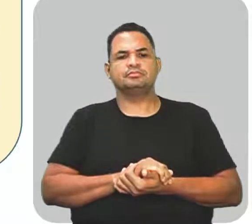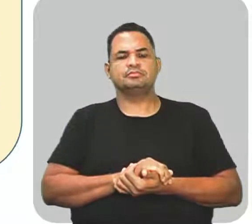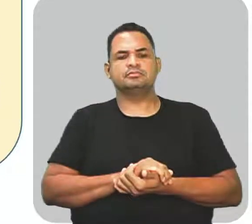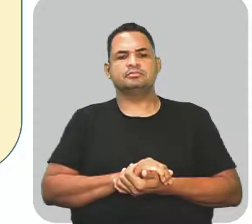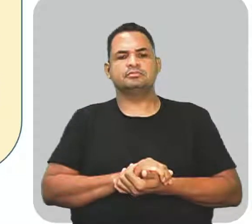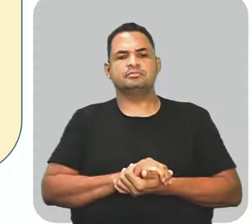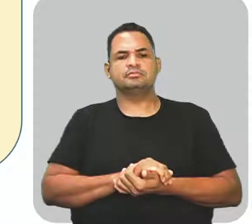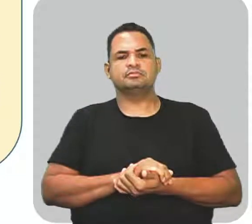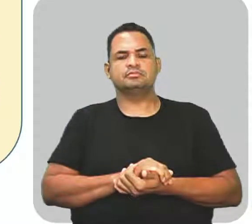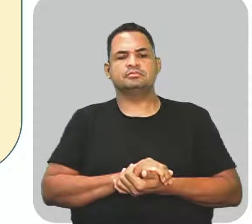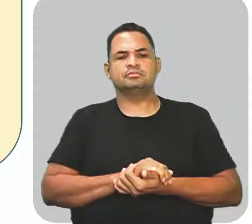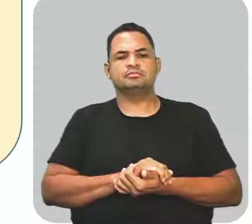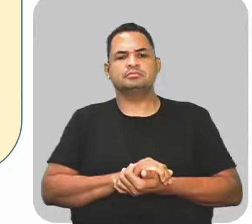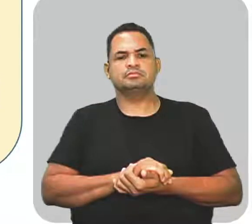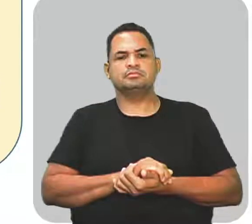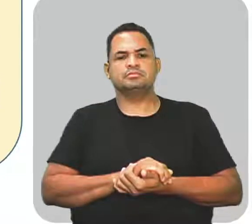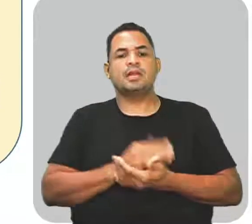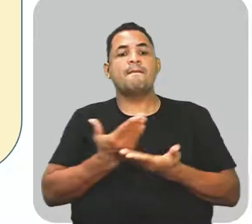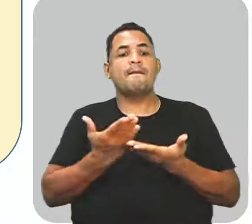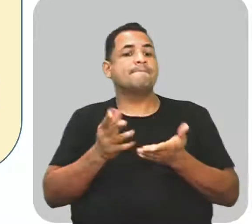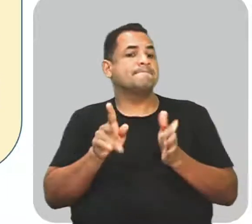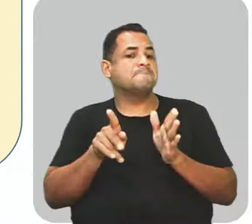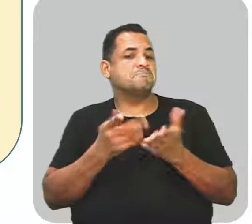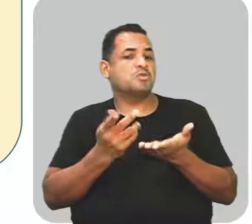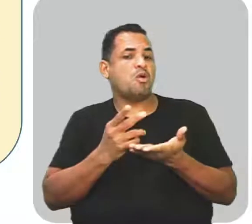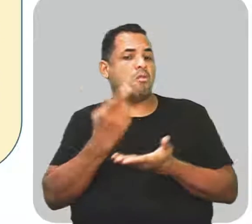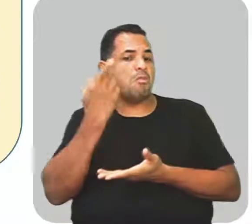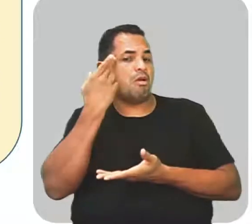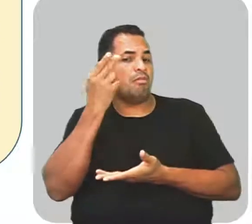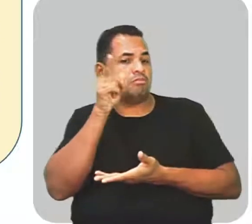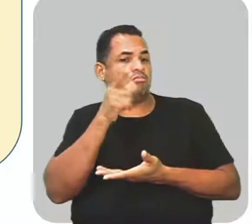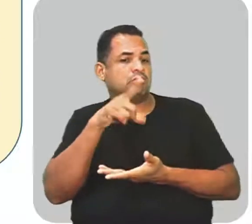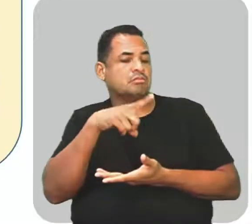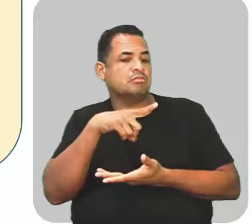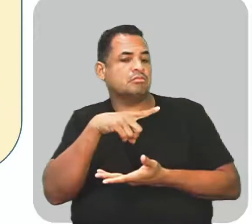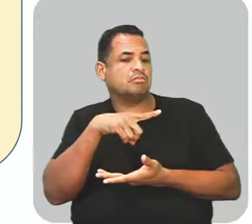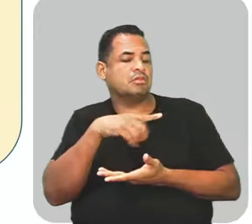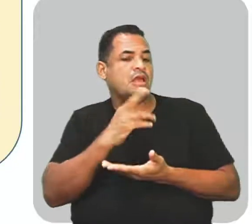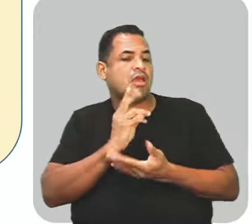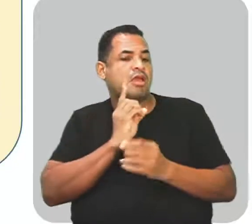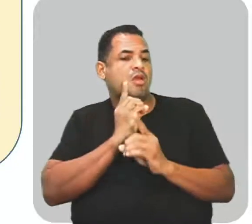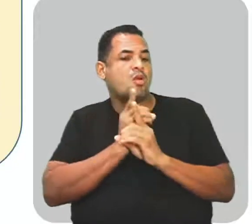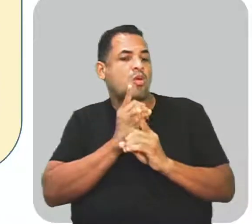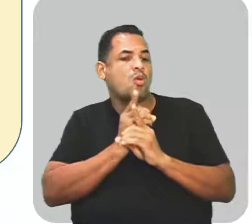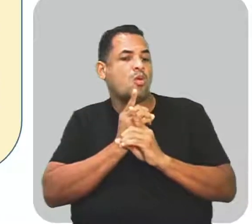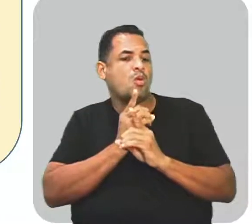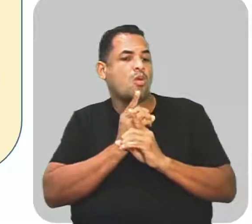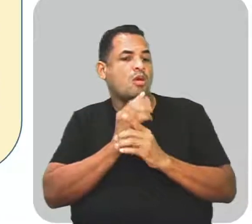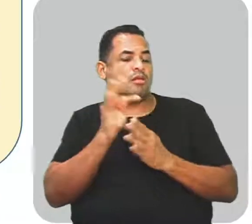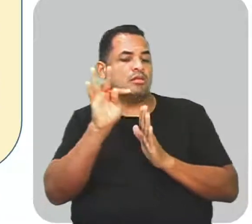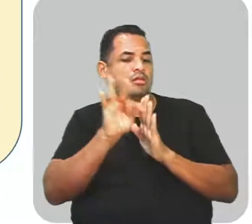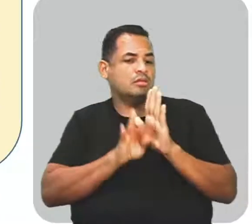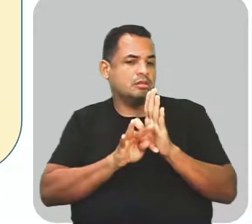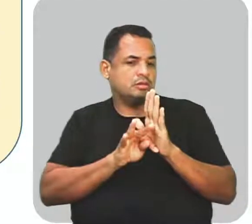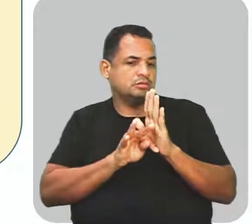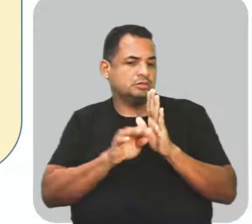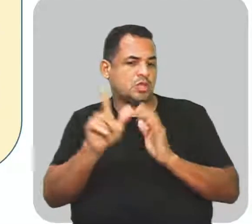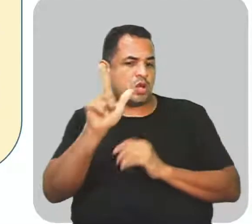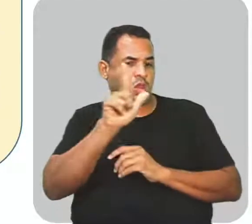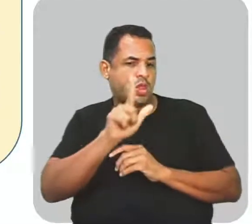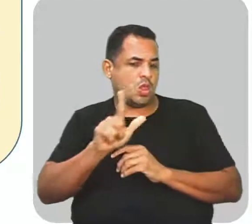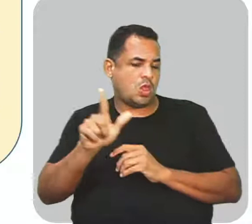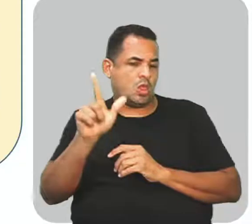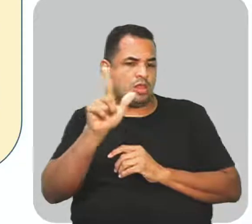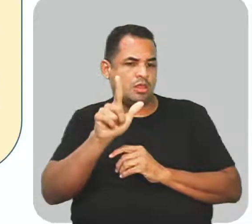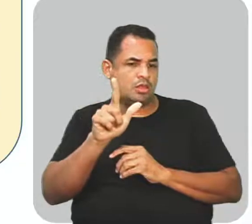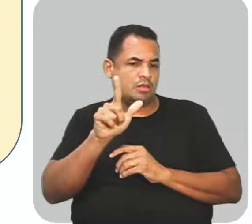Empregados de maneira proposital em textos literários. Tá? Então, são